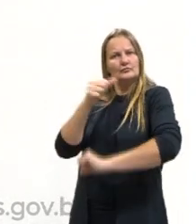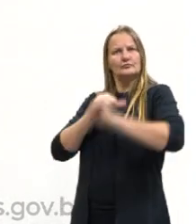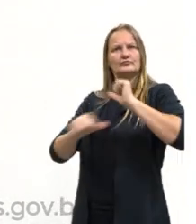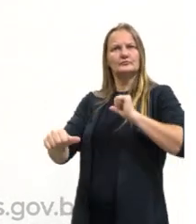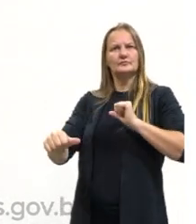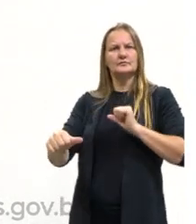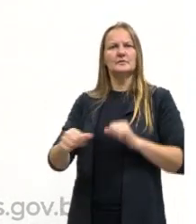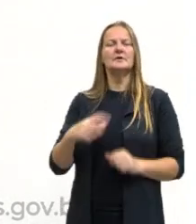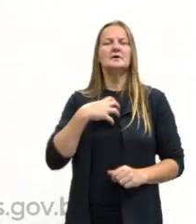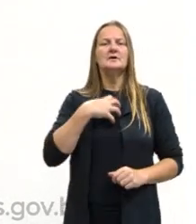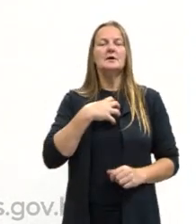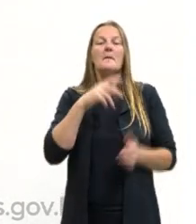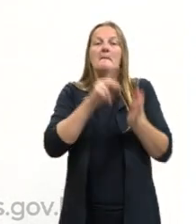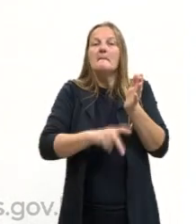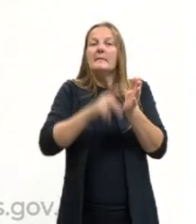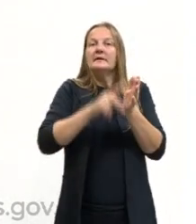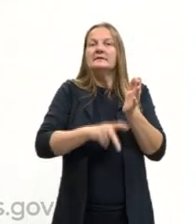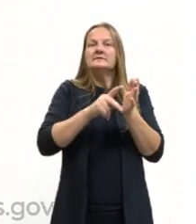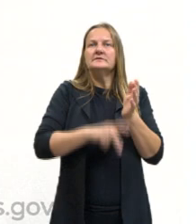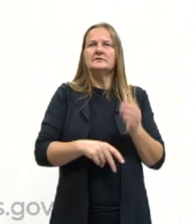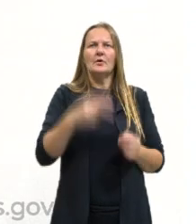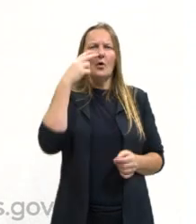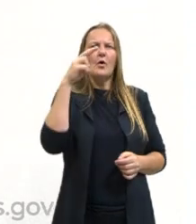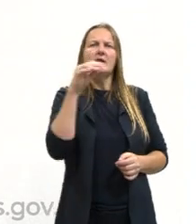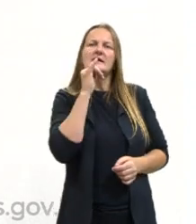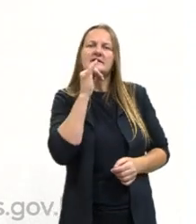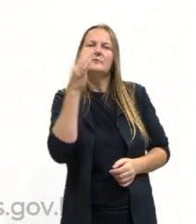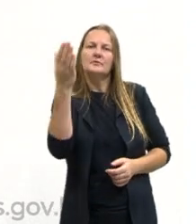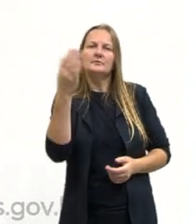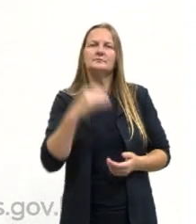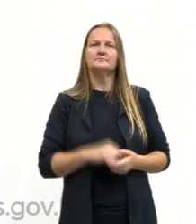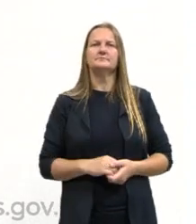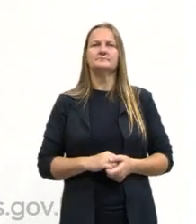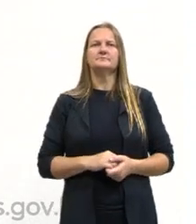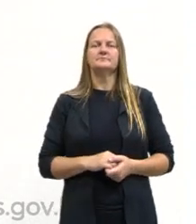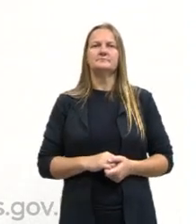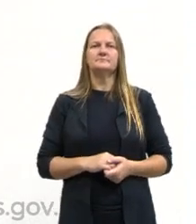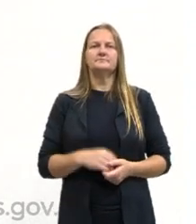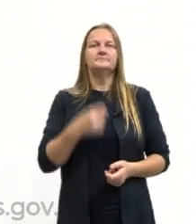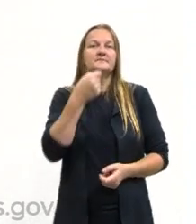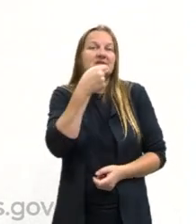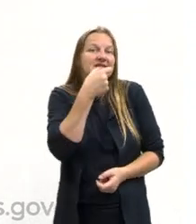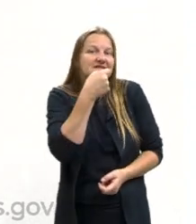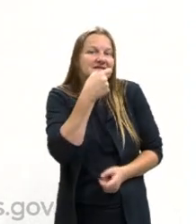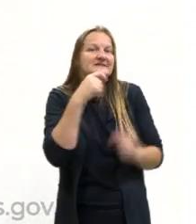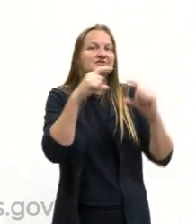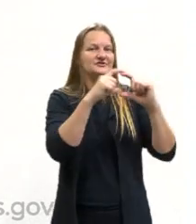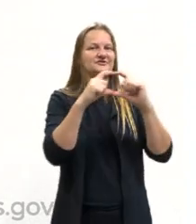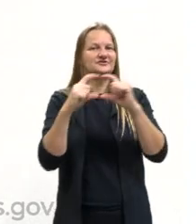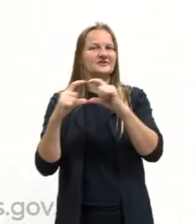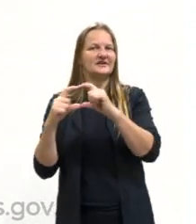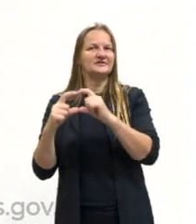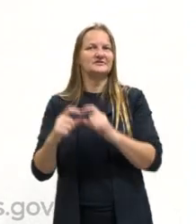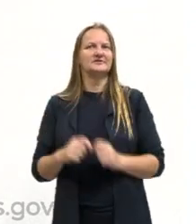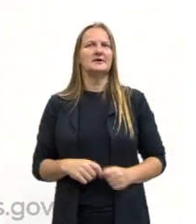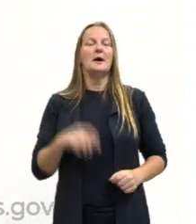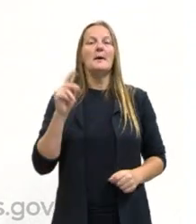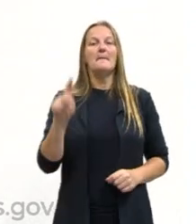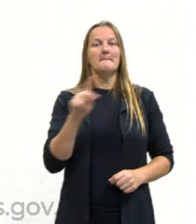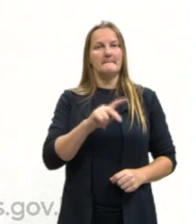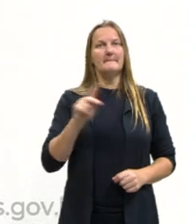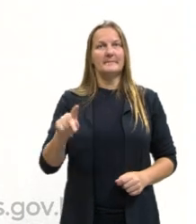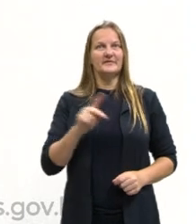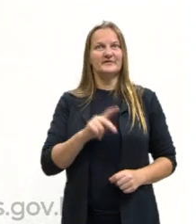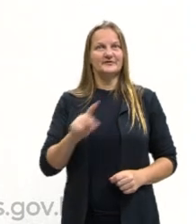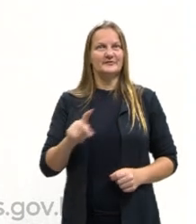se espera ou que se planeja. Olhem um exemplo aqui. A gente tem uma charge que a professora,